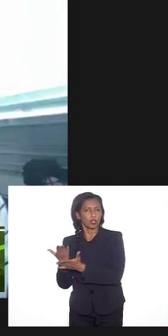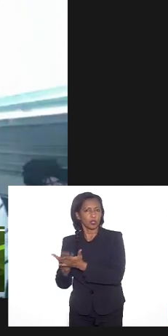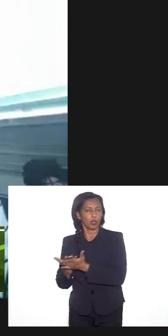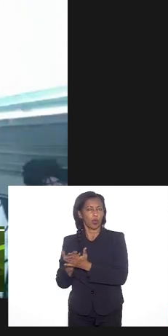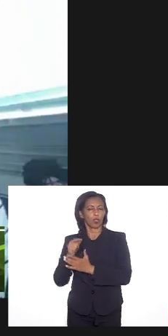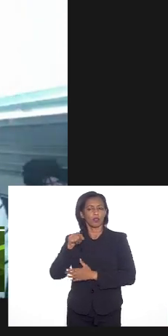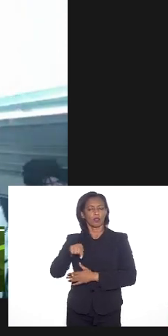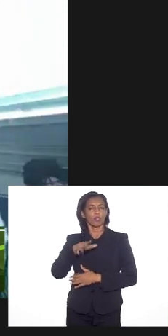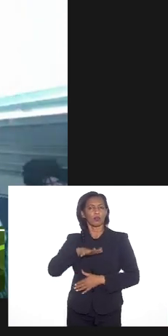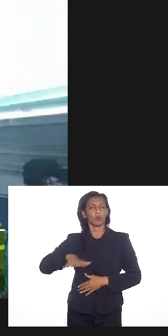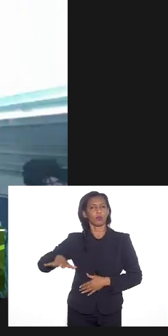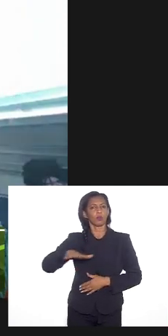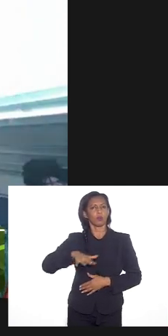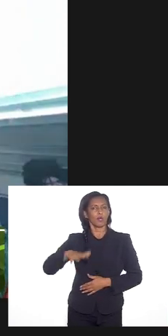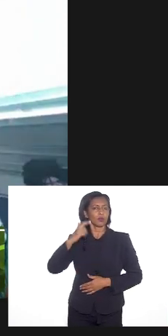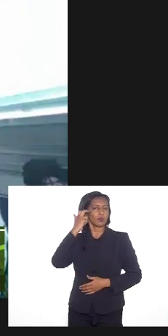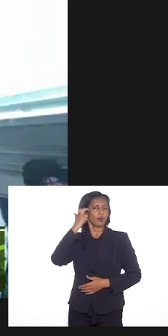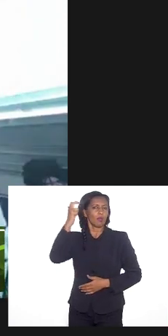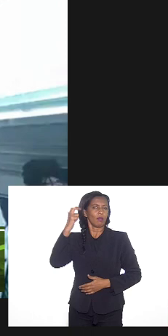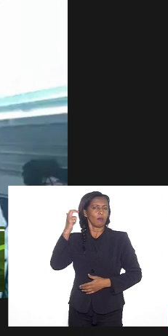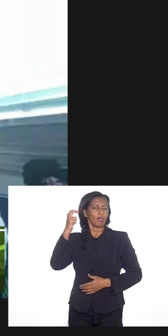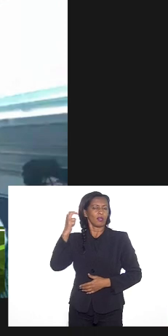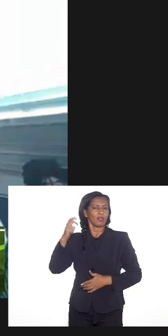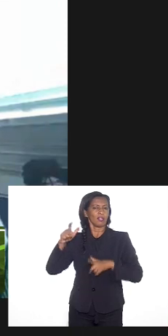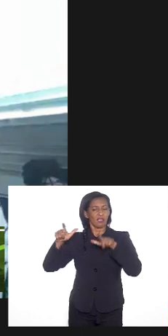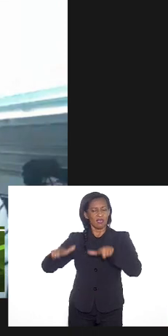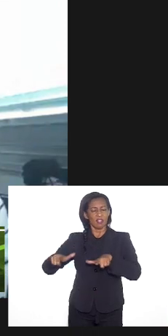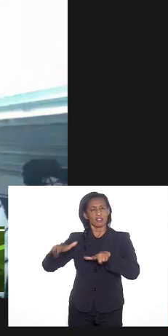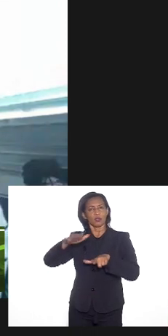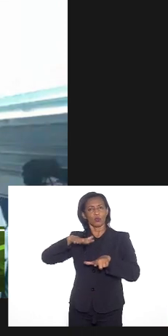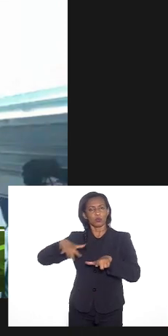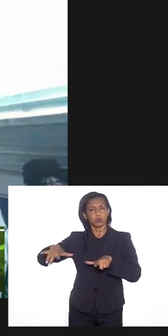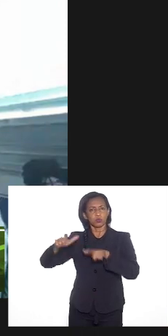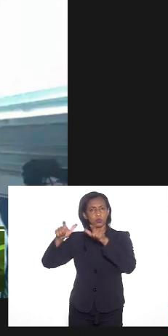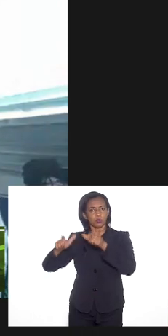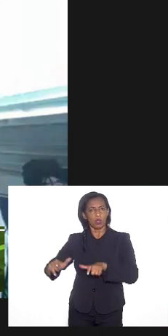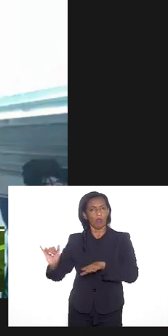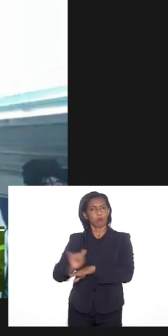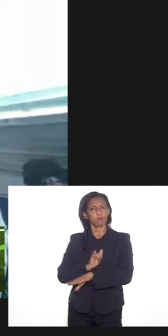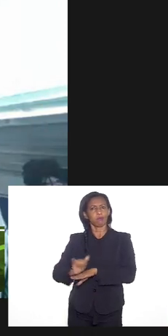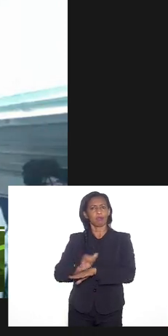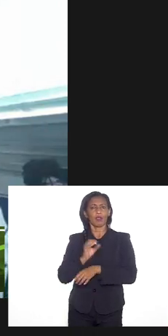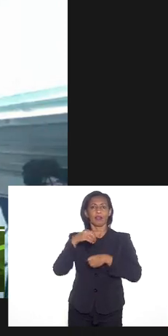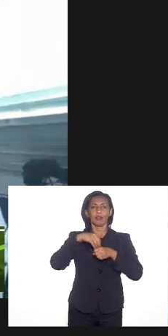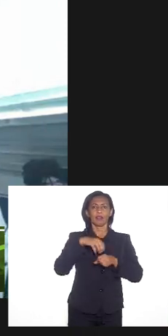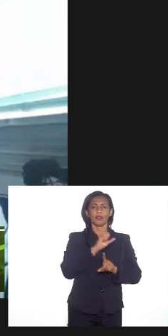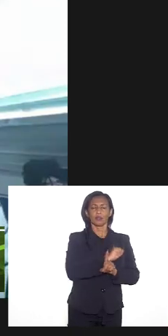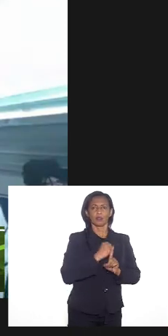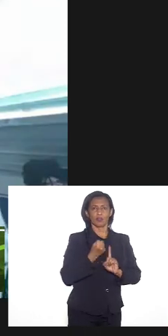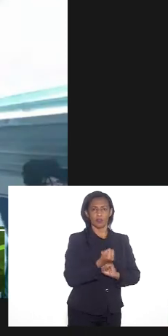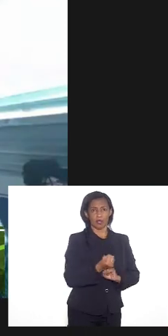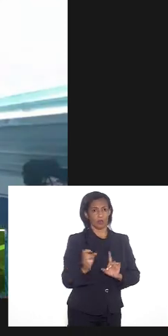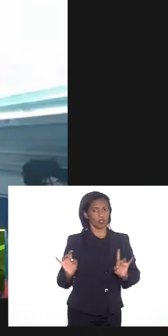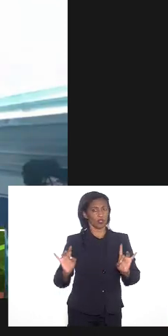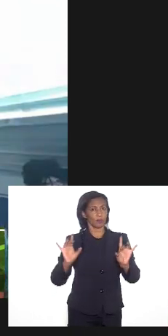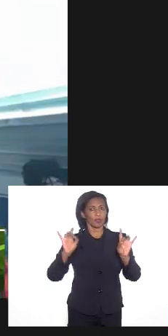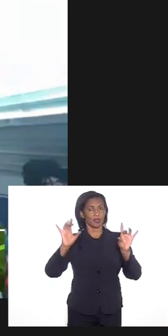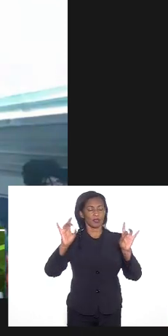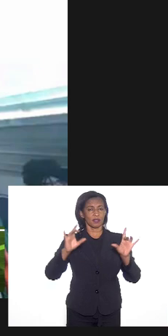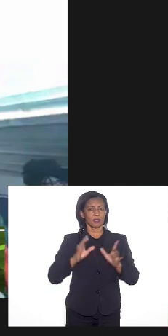de produção de saber esses são espaços estratégicos na nossa sociedade em especial